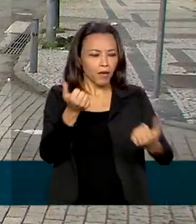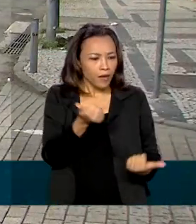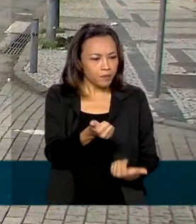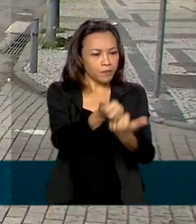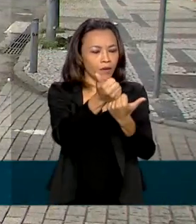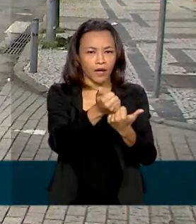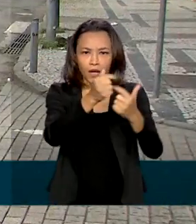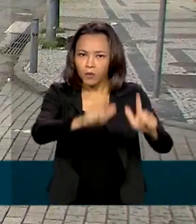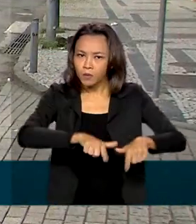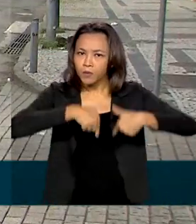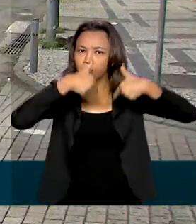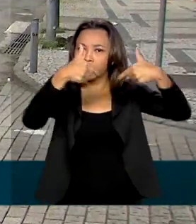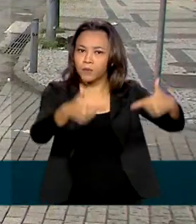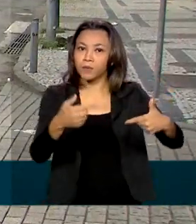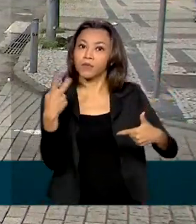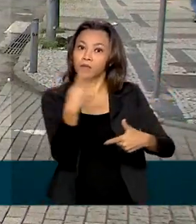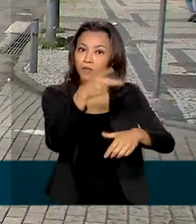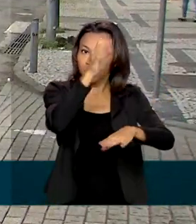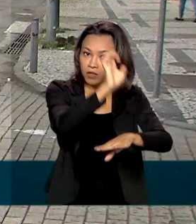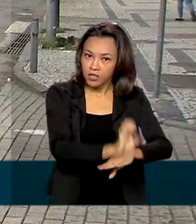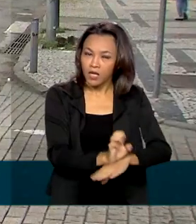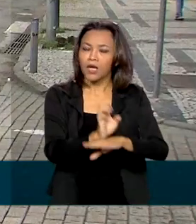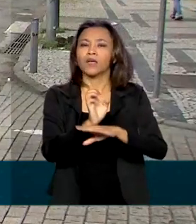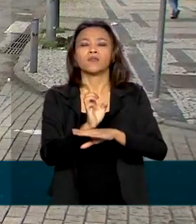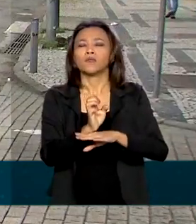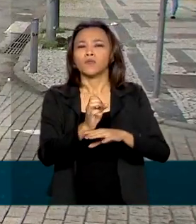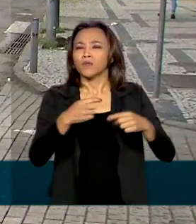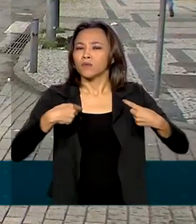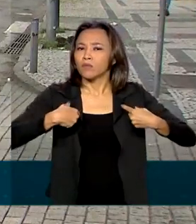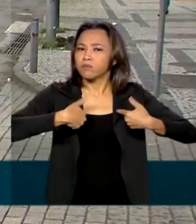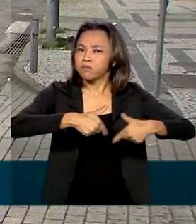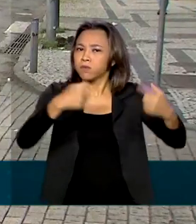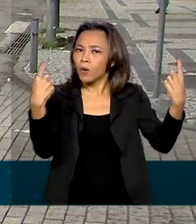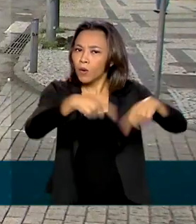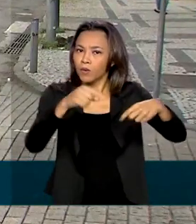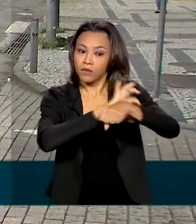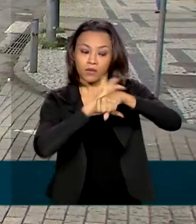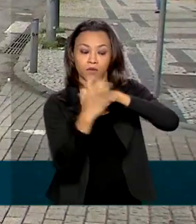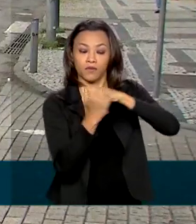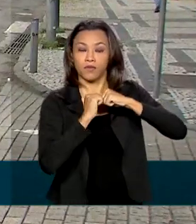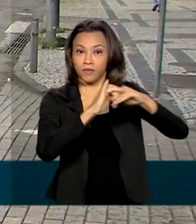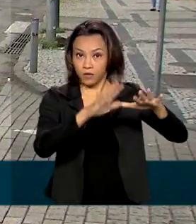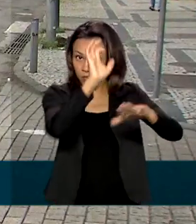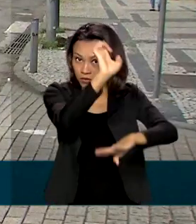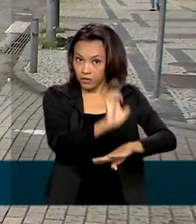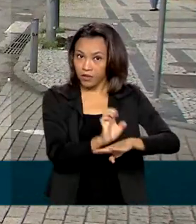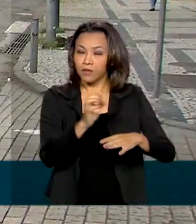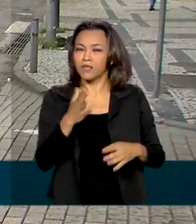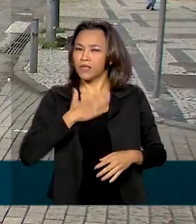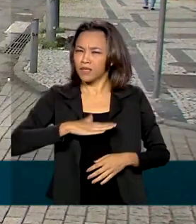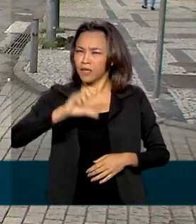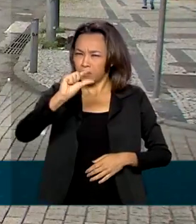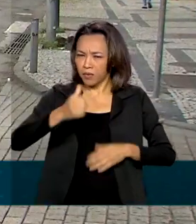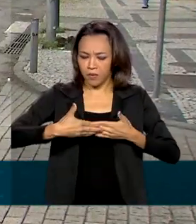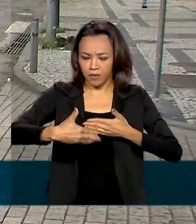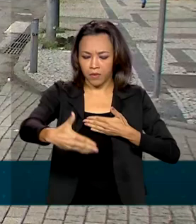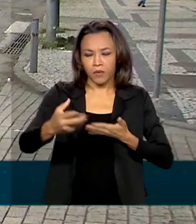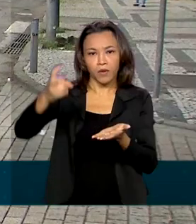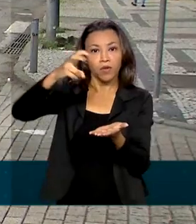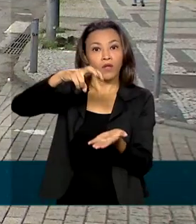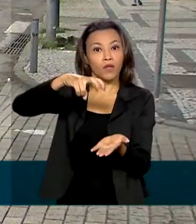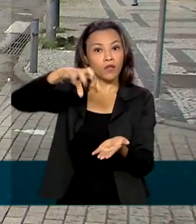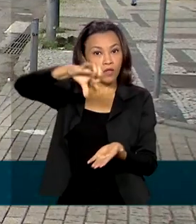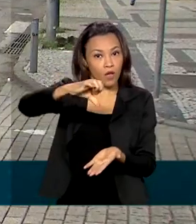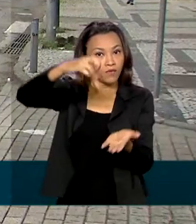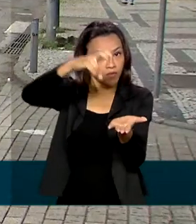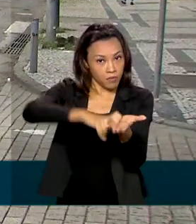ao plano de contingência para enfrentamento da Covid-19 no Amazonas. Daqui a pouco, às 9 da manhã, horário